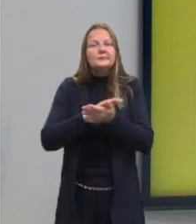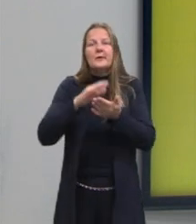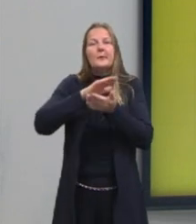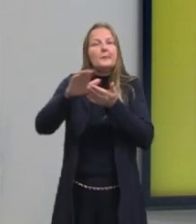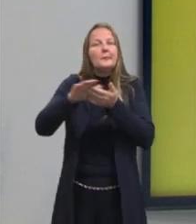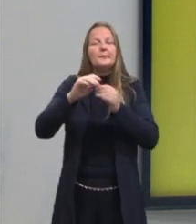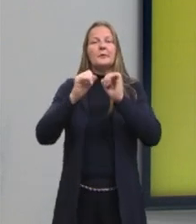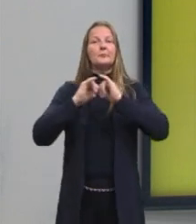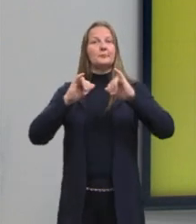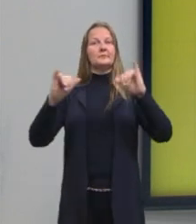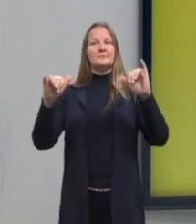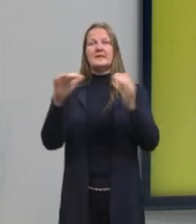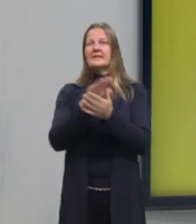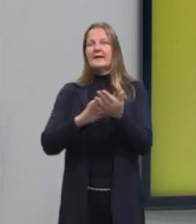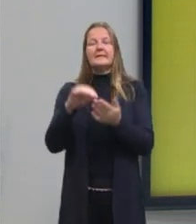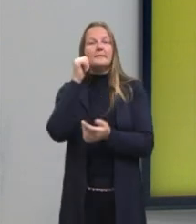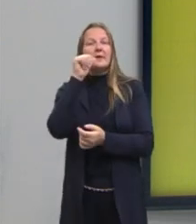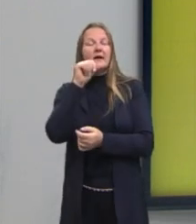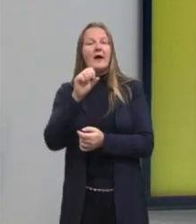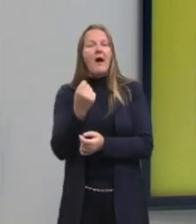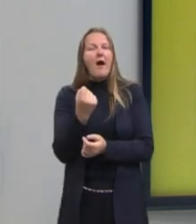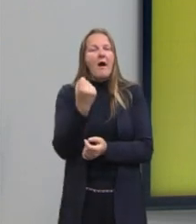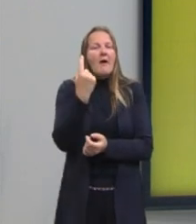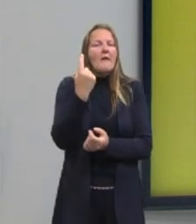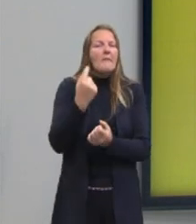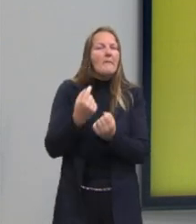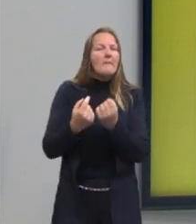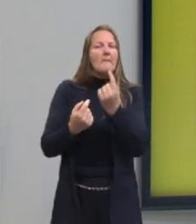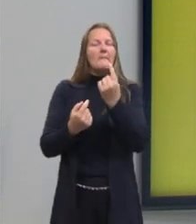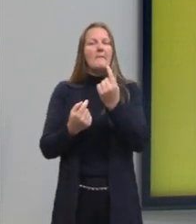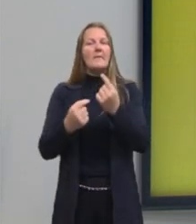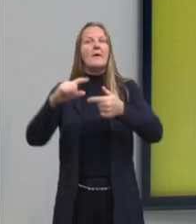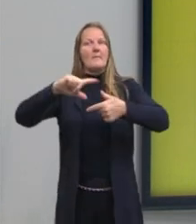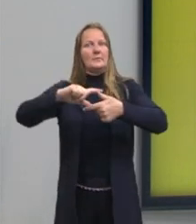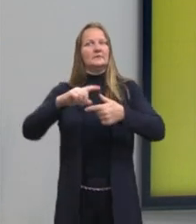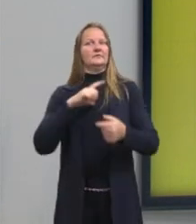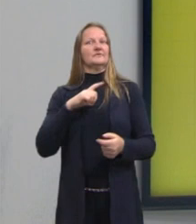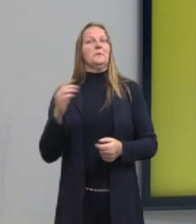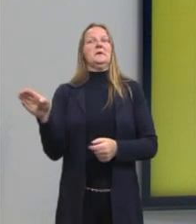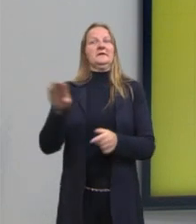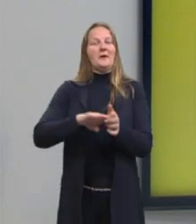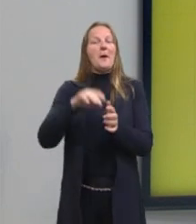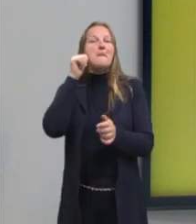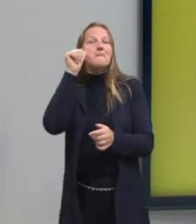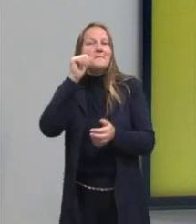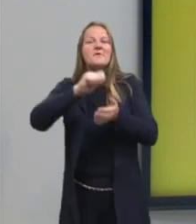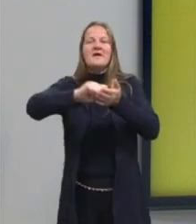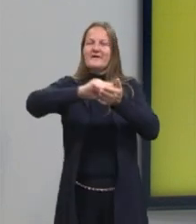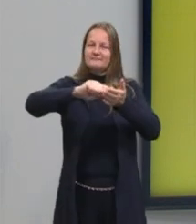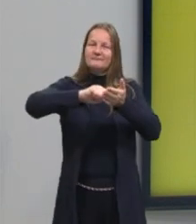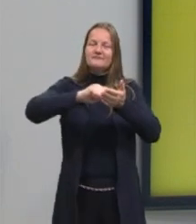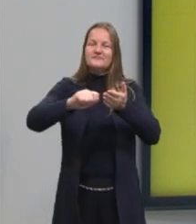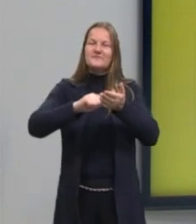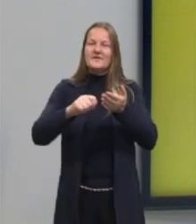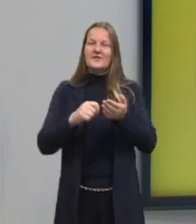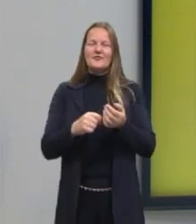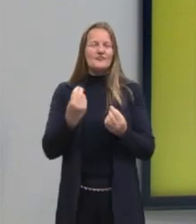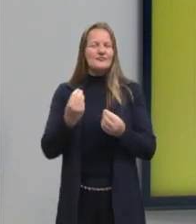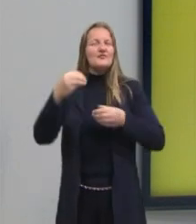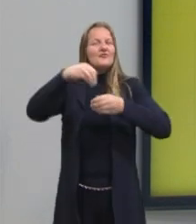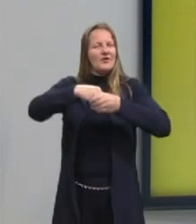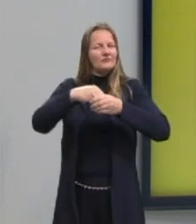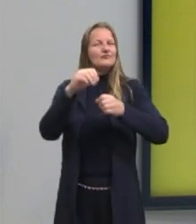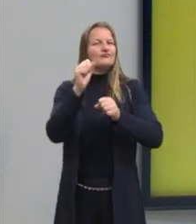levadas a sério, né? Então, a partir desse momento, o modernismo trouxe para nós também essa questão da voz feminina dentro